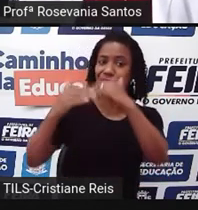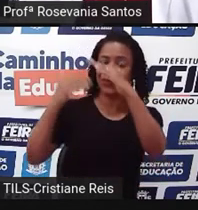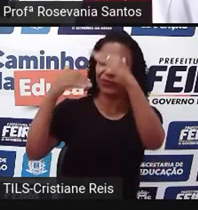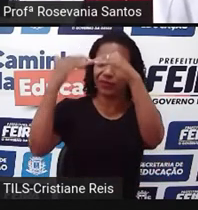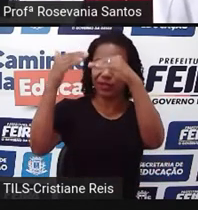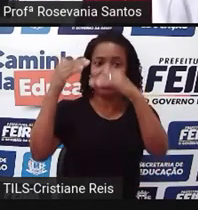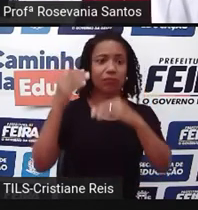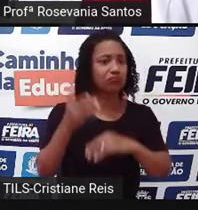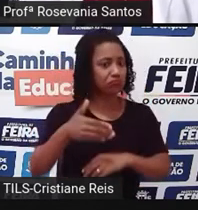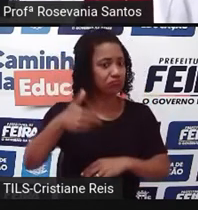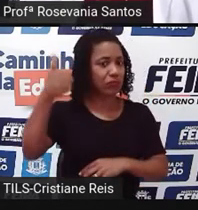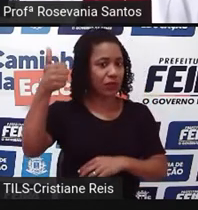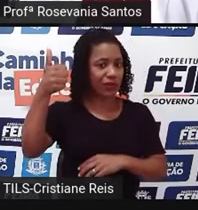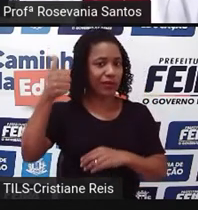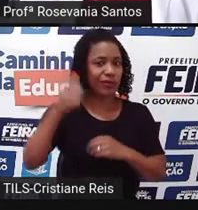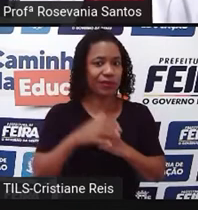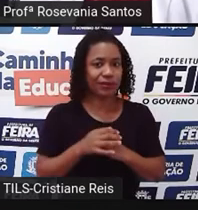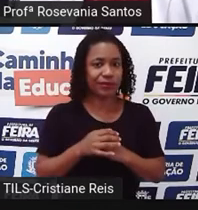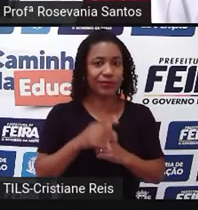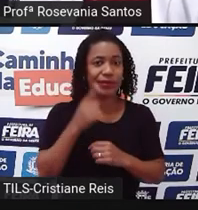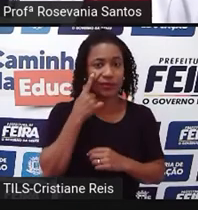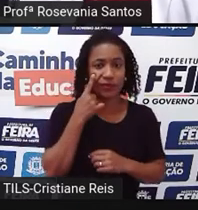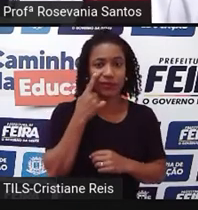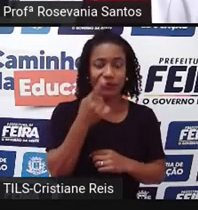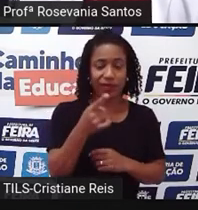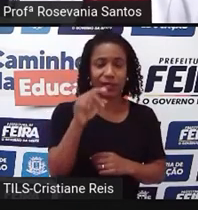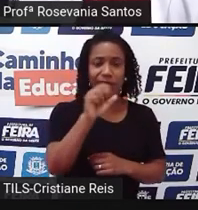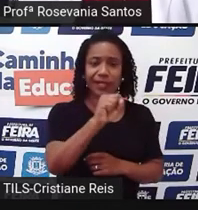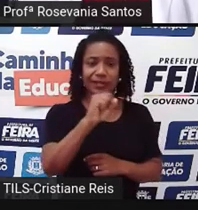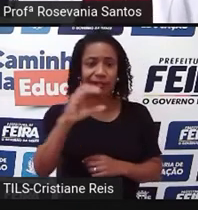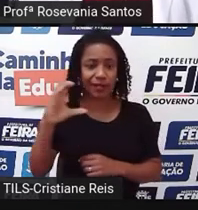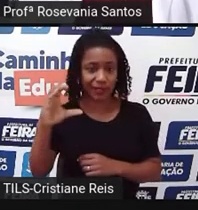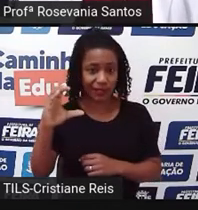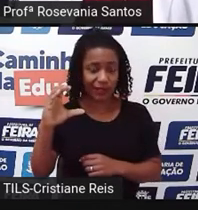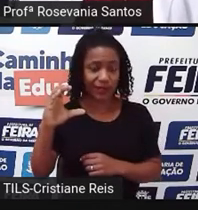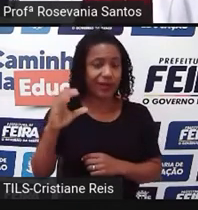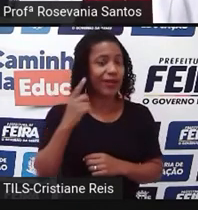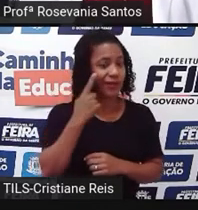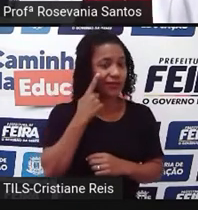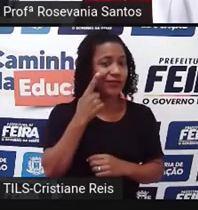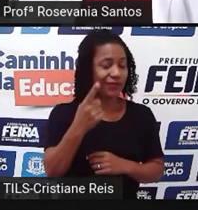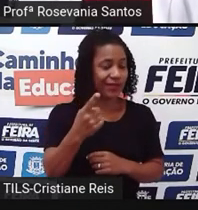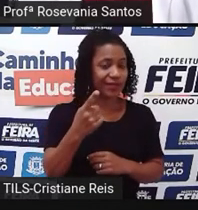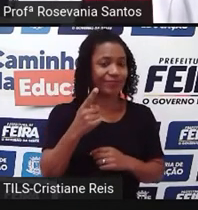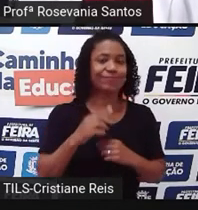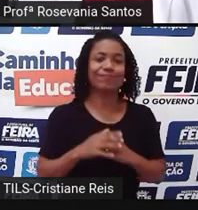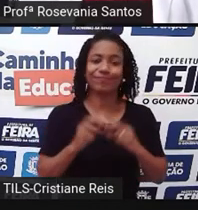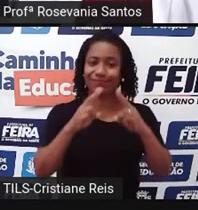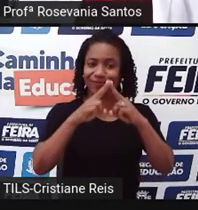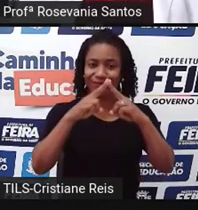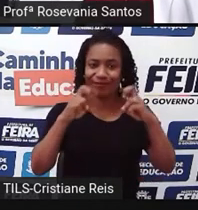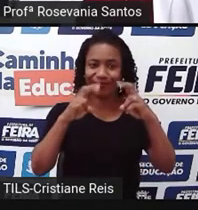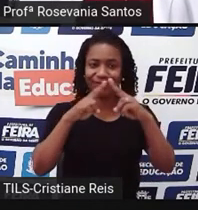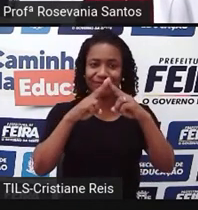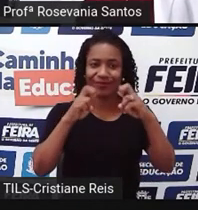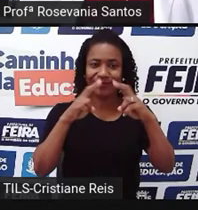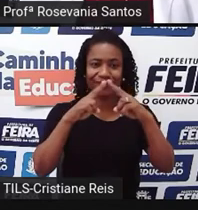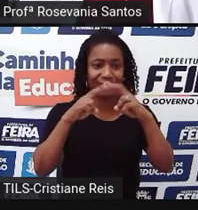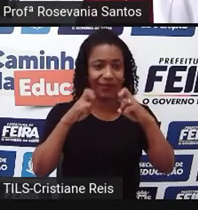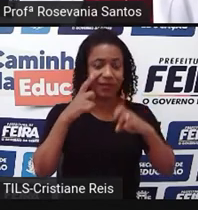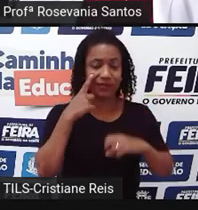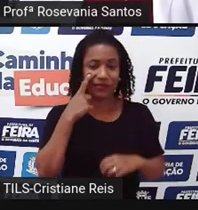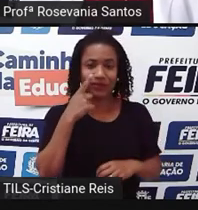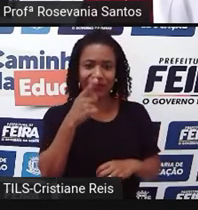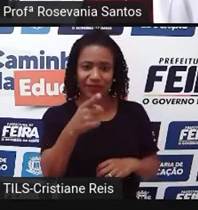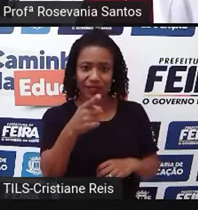vocês observarem aqui, o Balneário Camboriú, em Santa Catarina, olha que local lindo, olha o desenvolvimento urbano